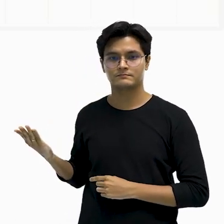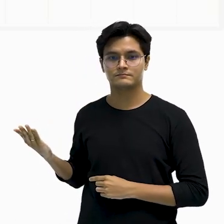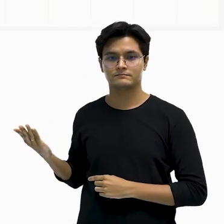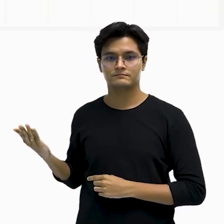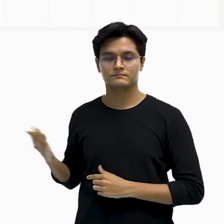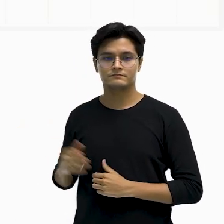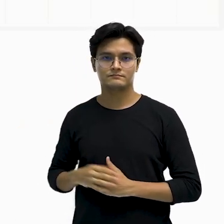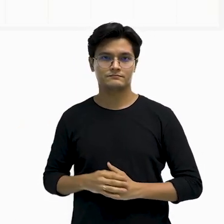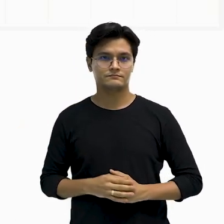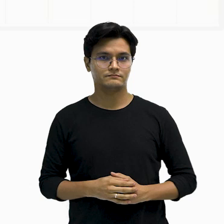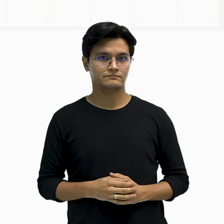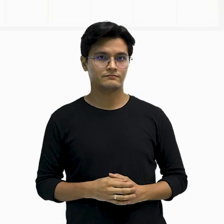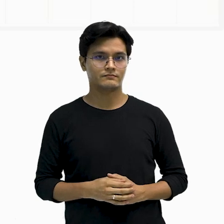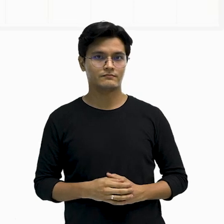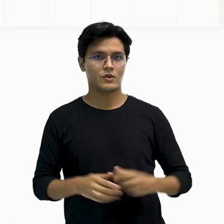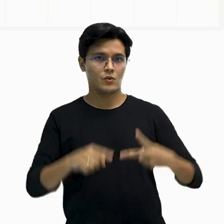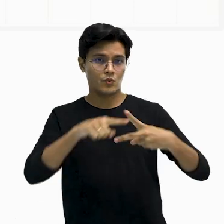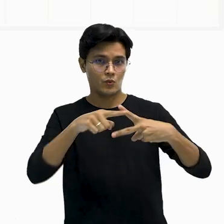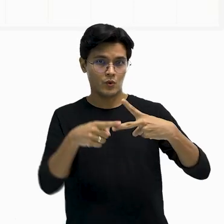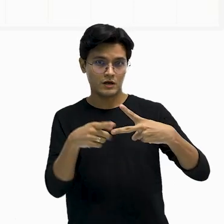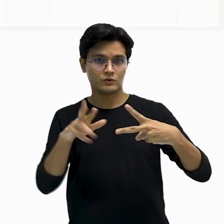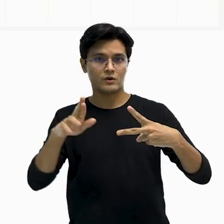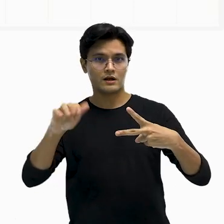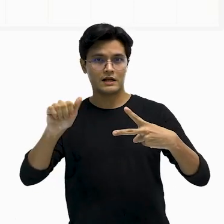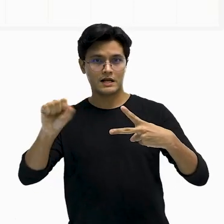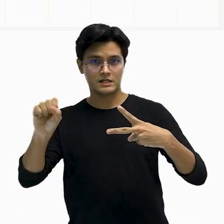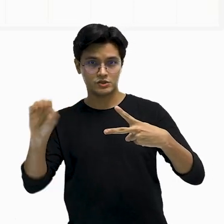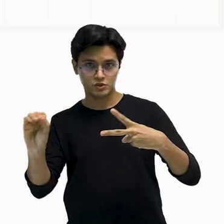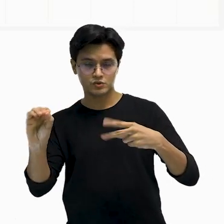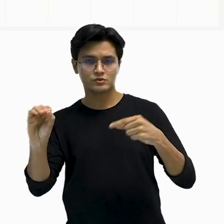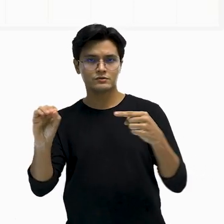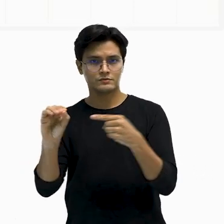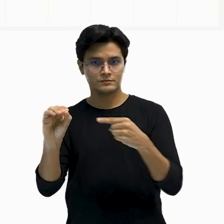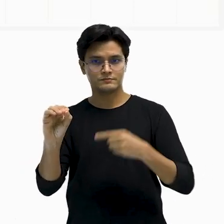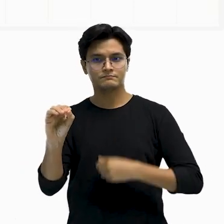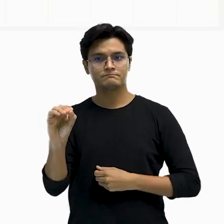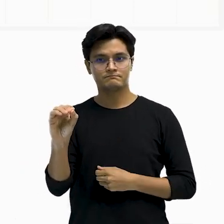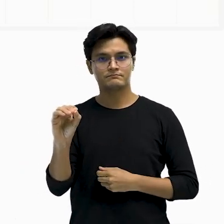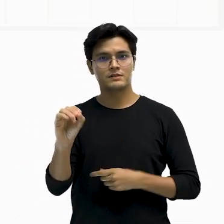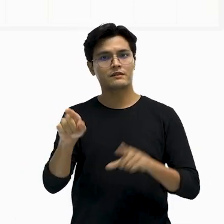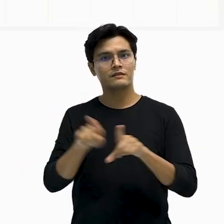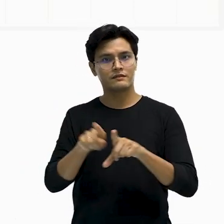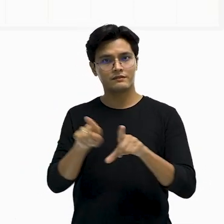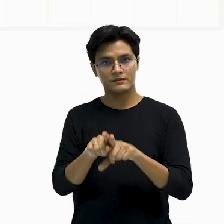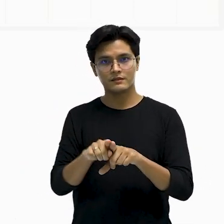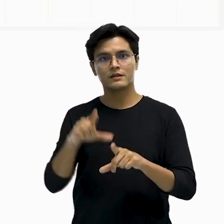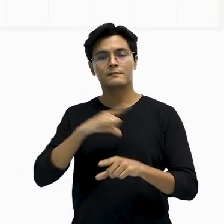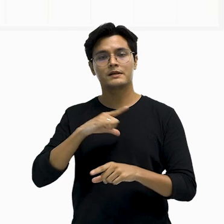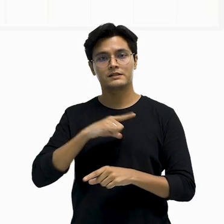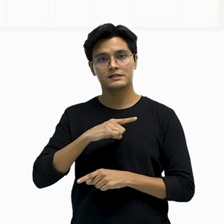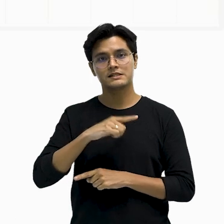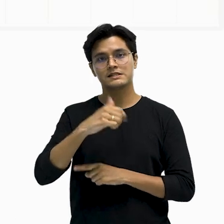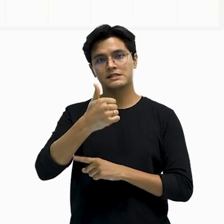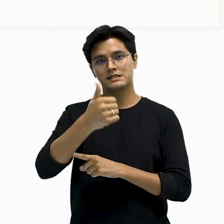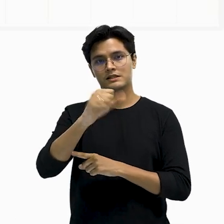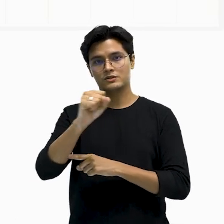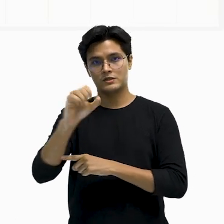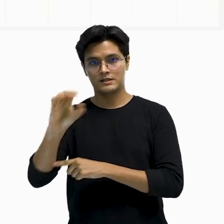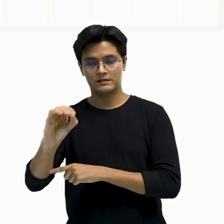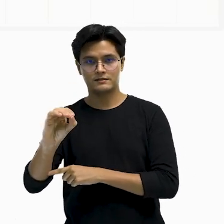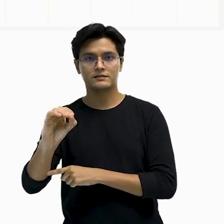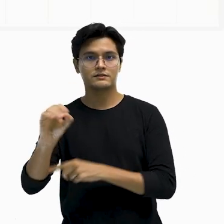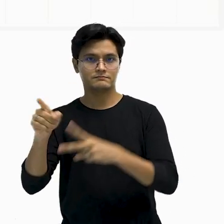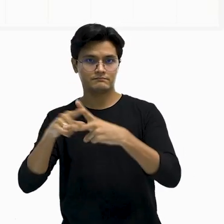O ângulo raso, o ângulo raso, ele também tem 180 graus, tá? Então